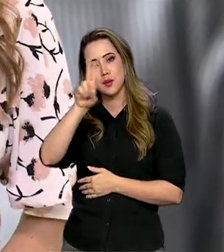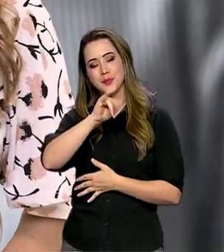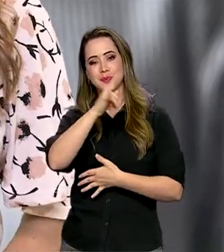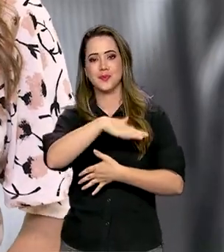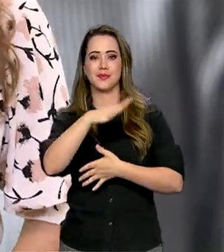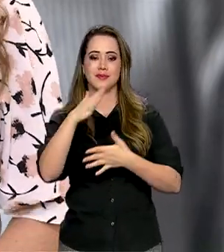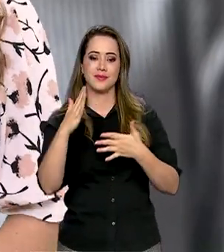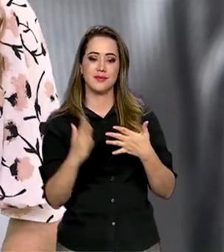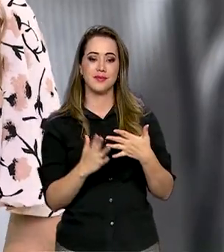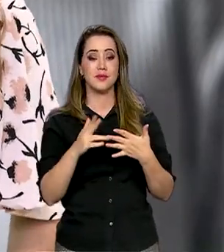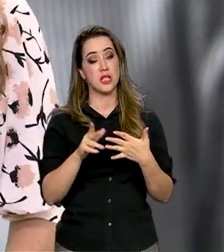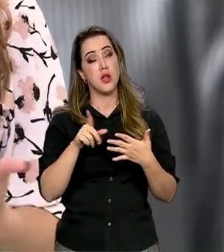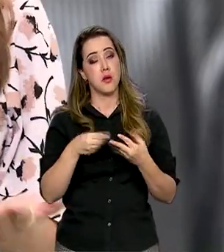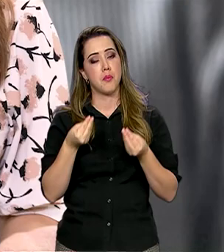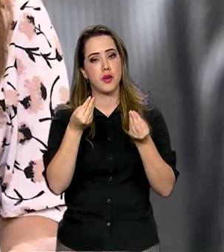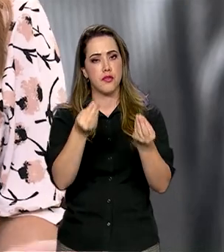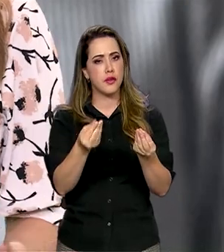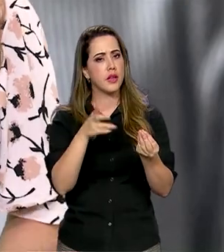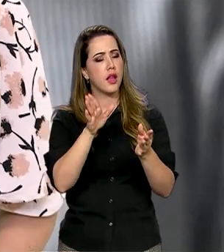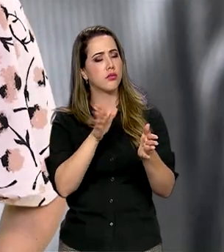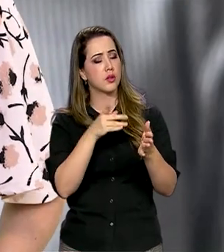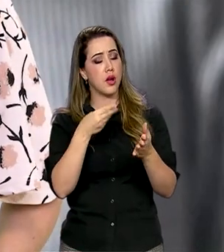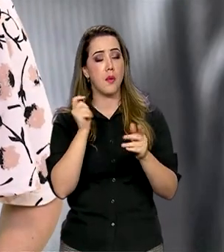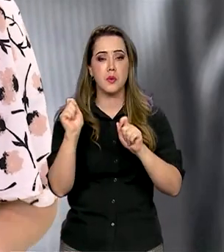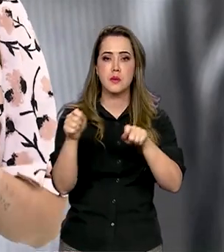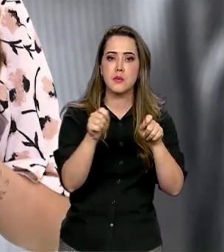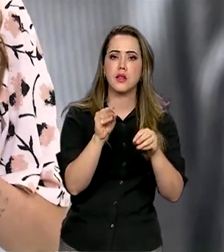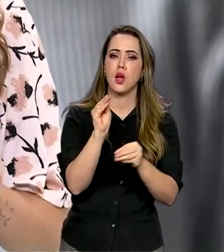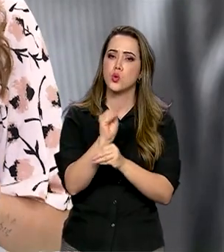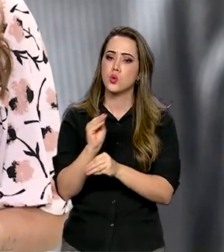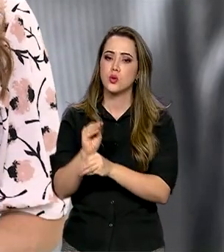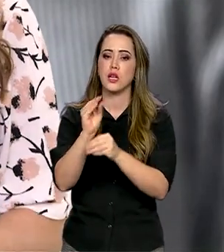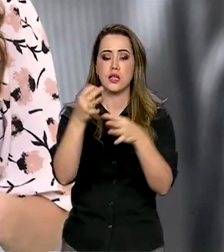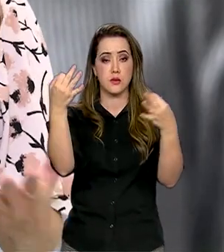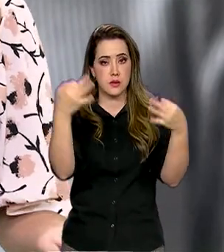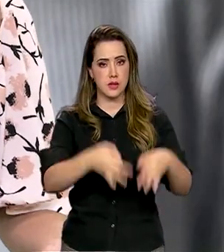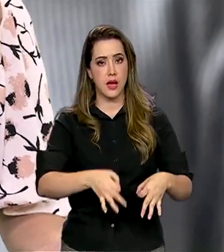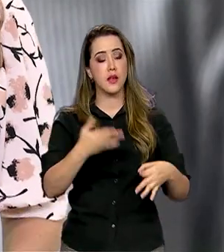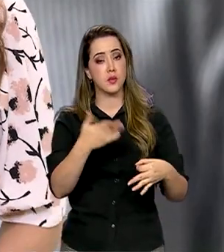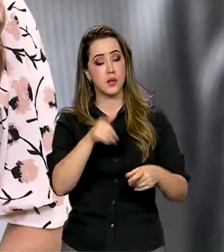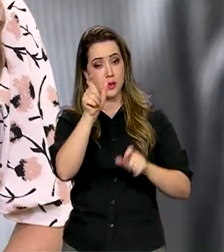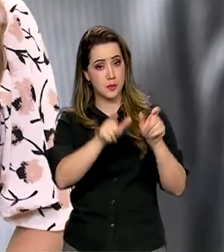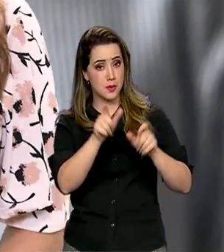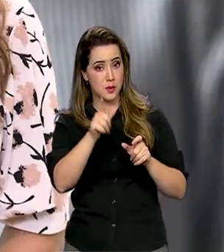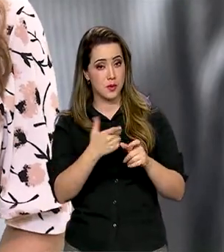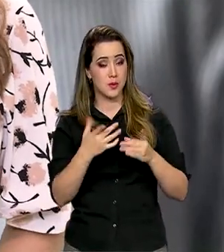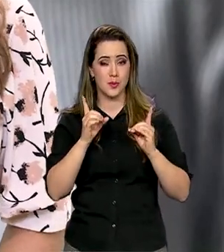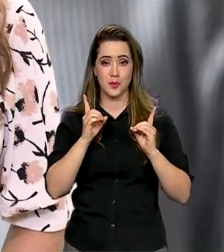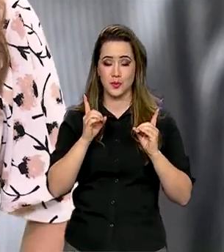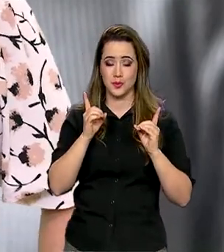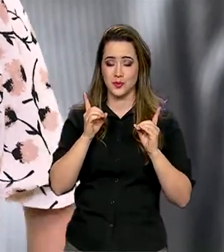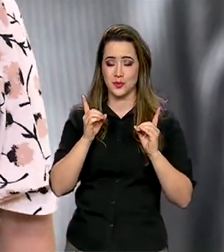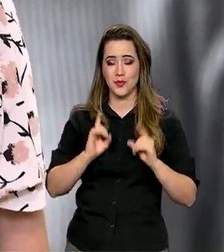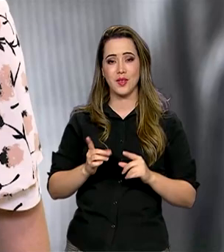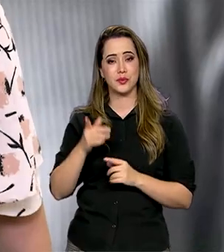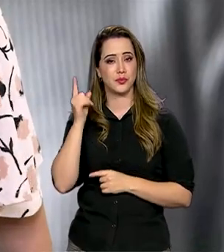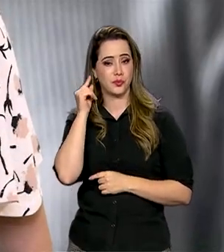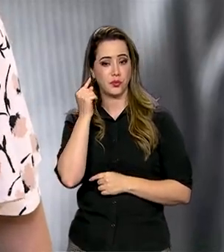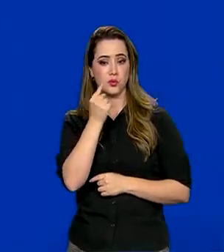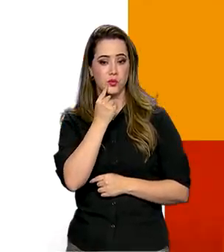brasileira de sinais para garantir o atendimento e o tratamento adequado às pessoas com deficiência auditiva.